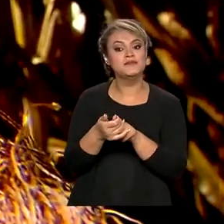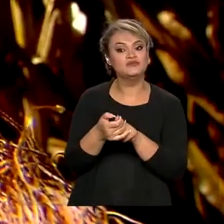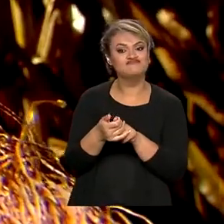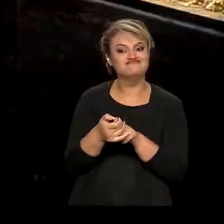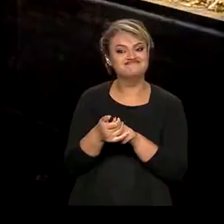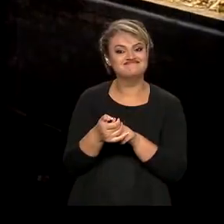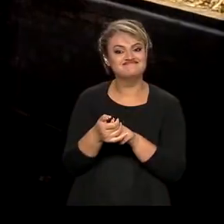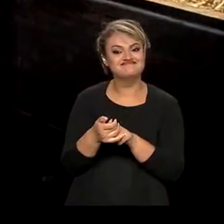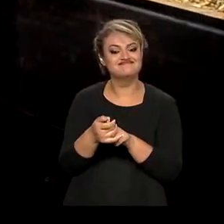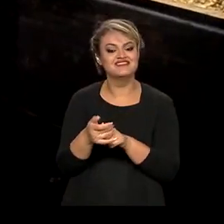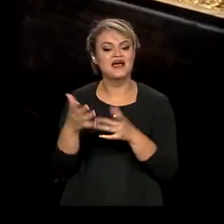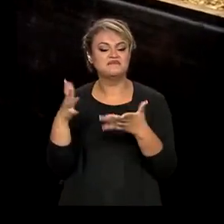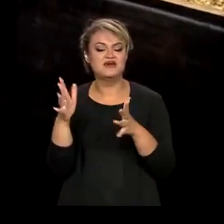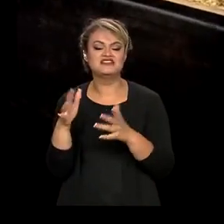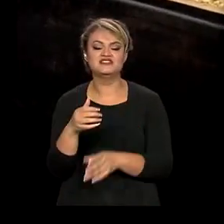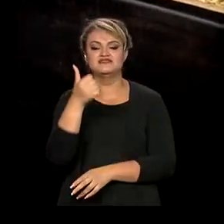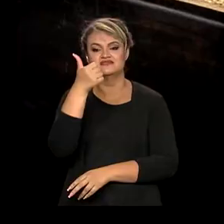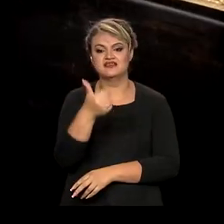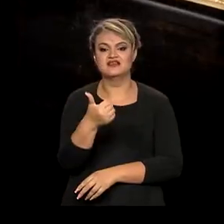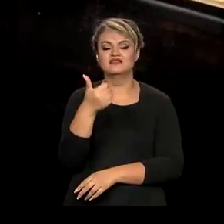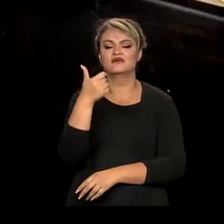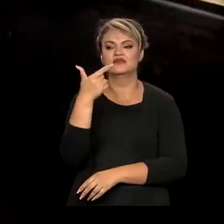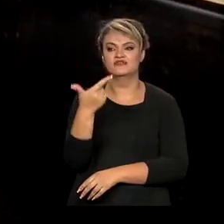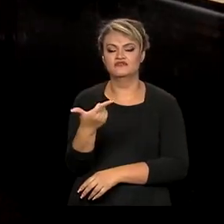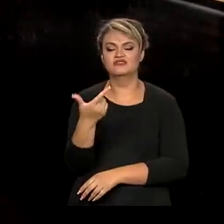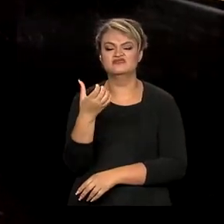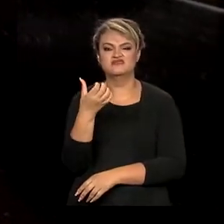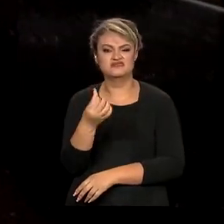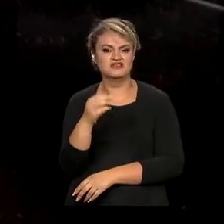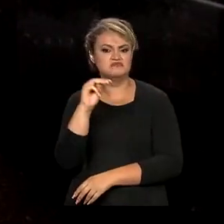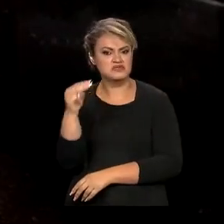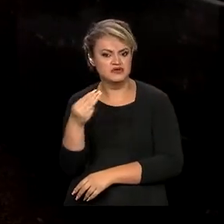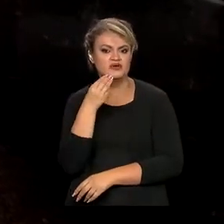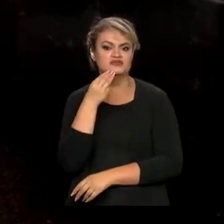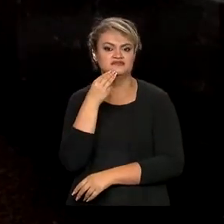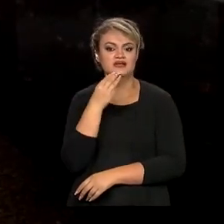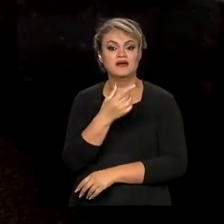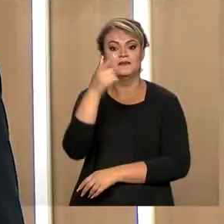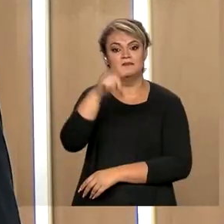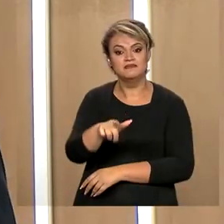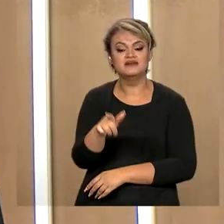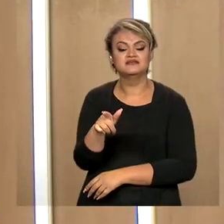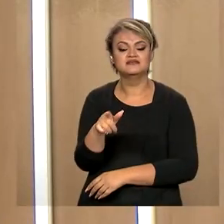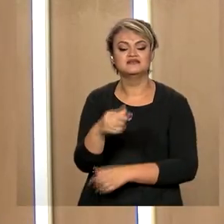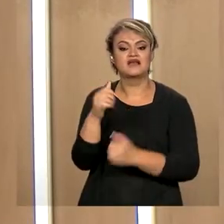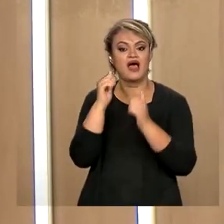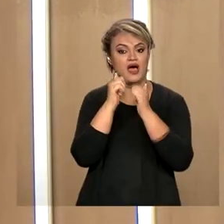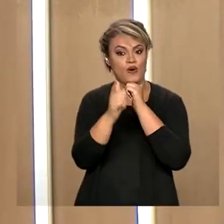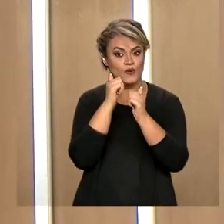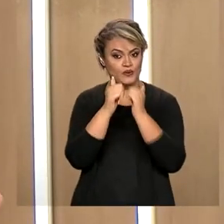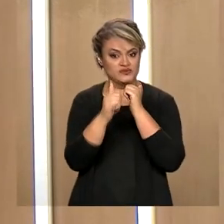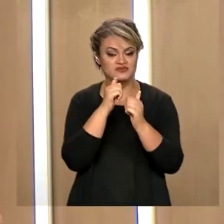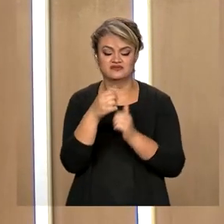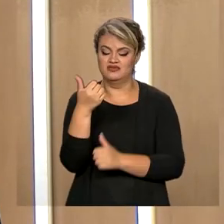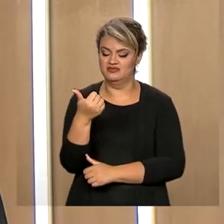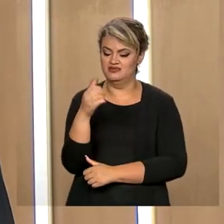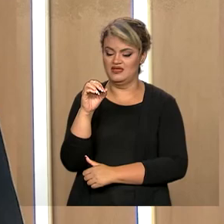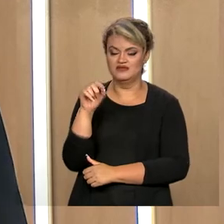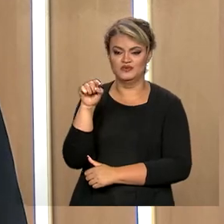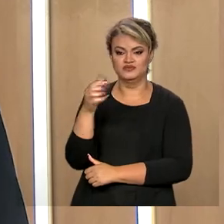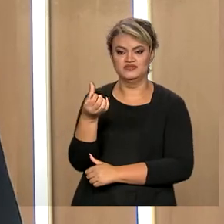com uma produção estimada de 126,4 milhões. Não vamos esquecer também a produção de arroz, que está em 10,6